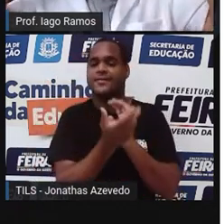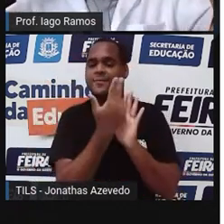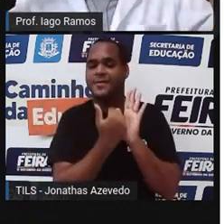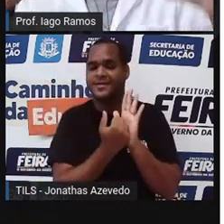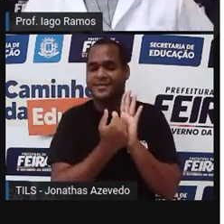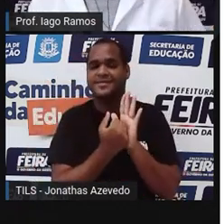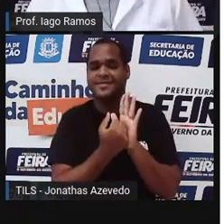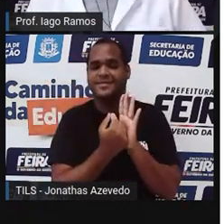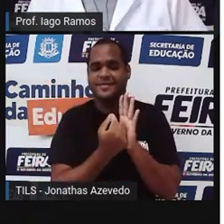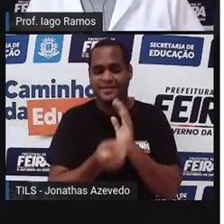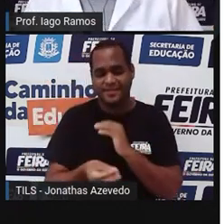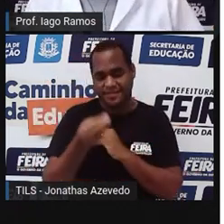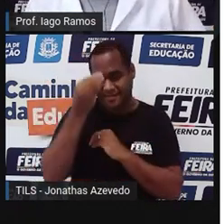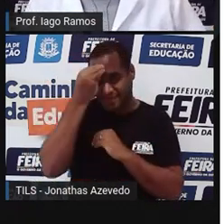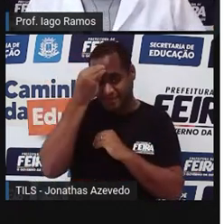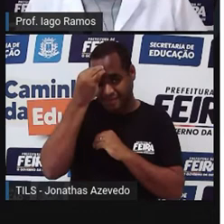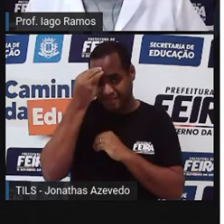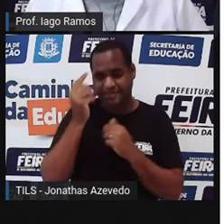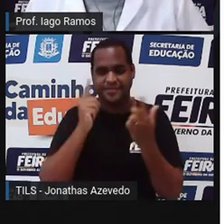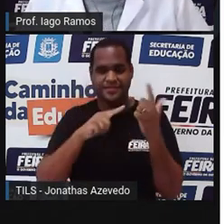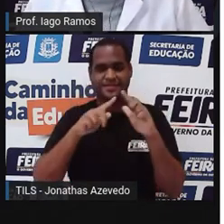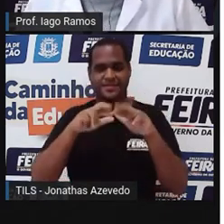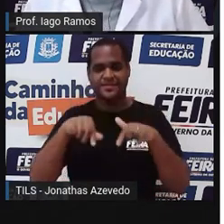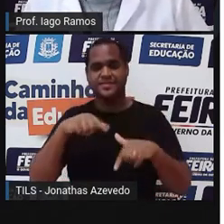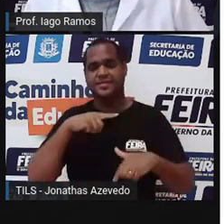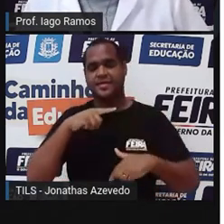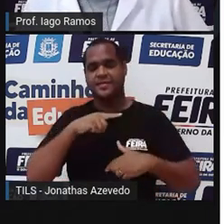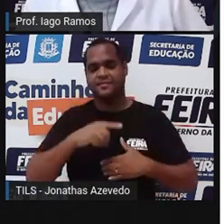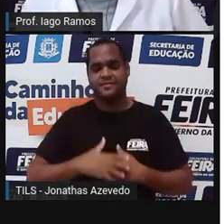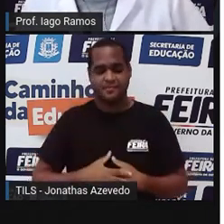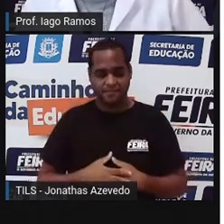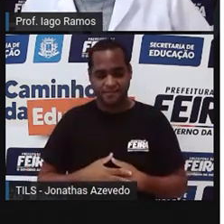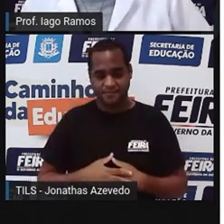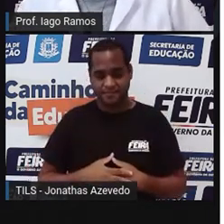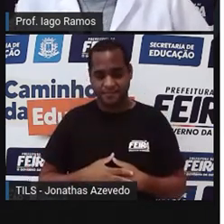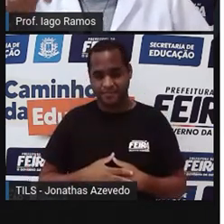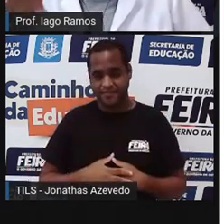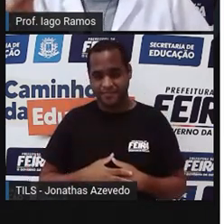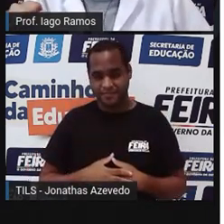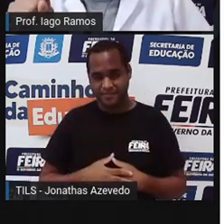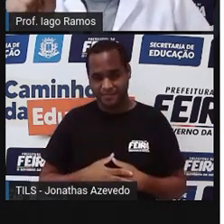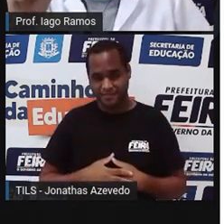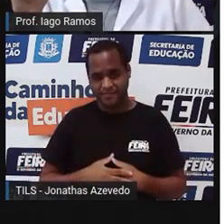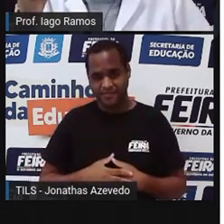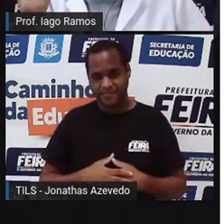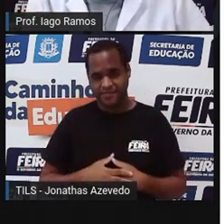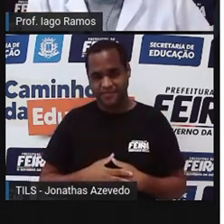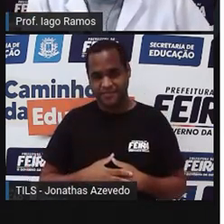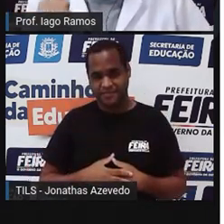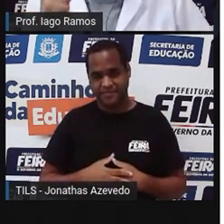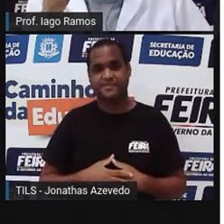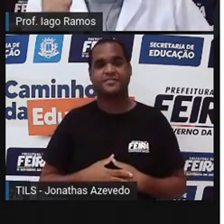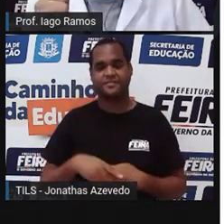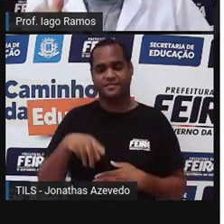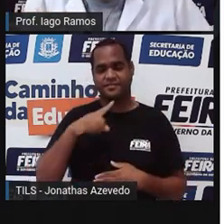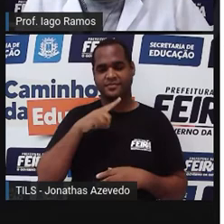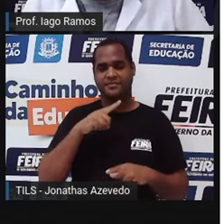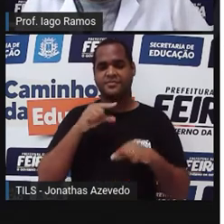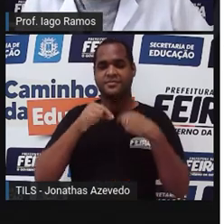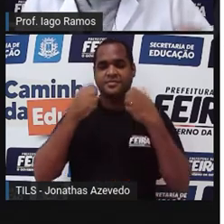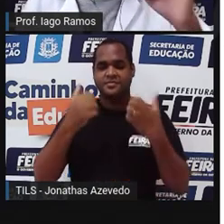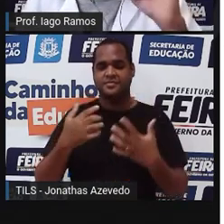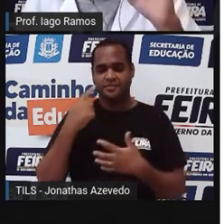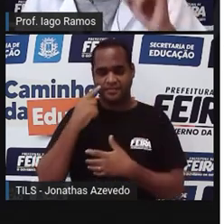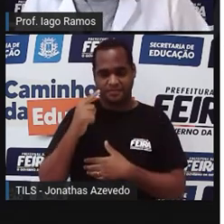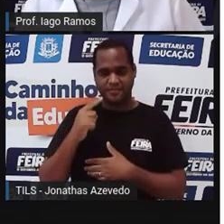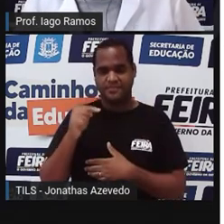Registra aí na sua mente, na sua memória. Tá bom? Beleza? Olhou? Pronto.